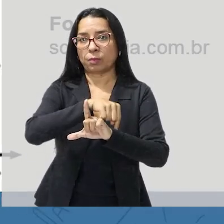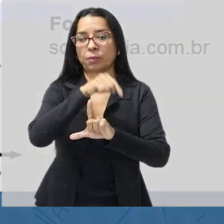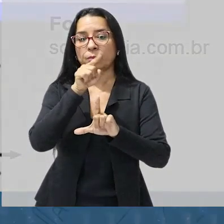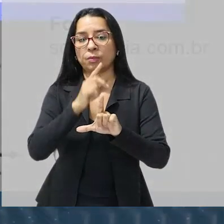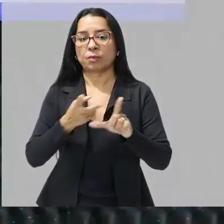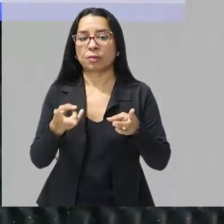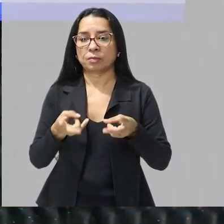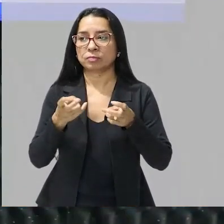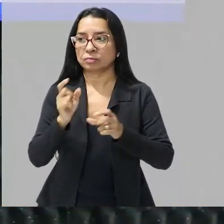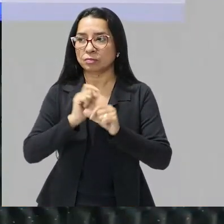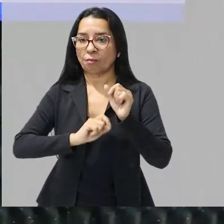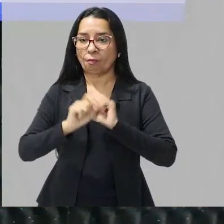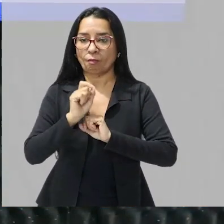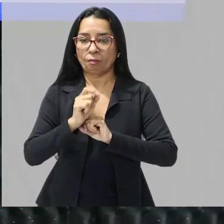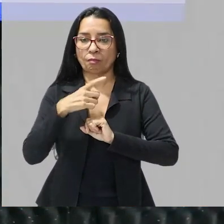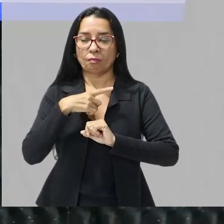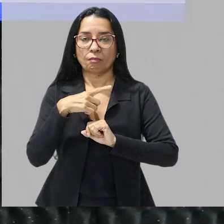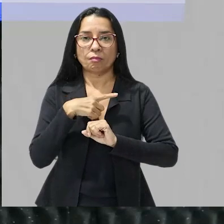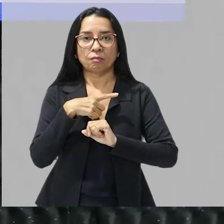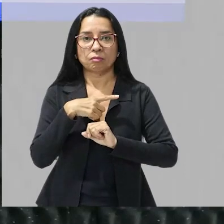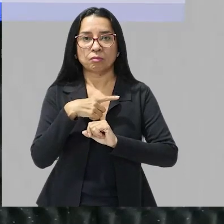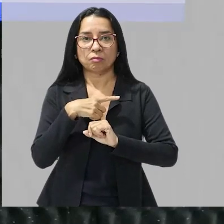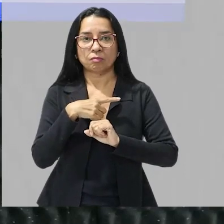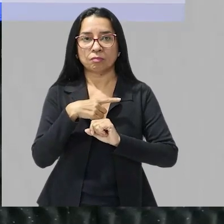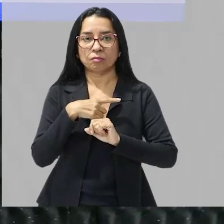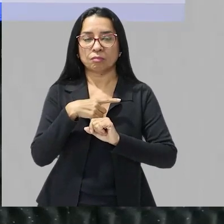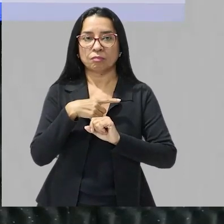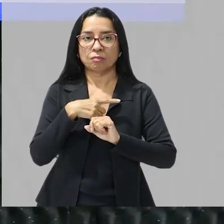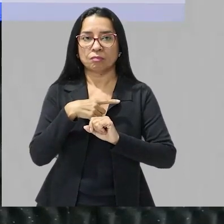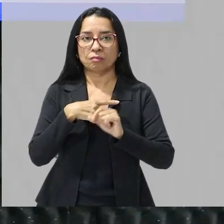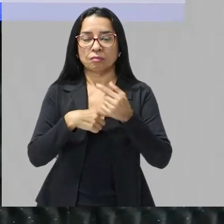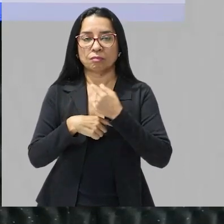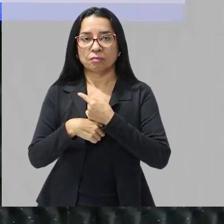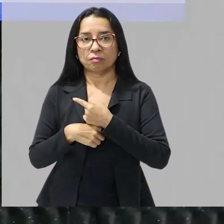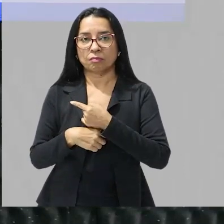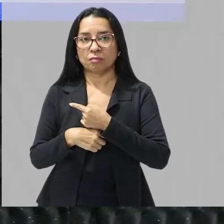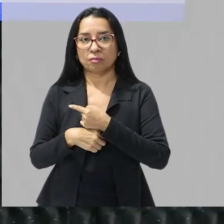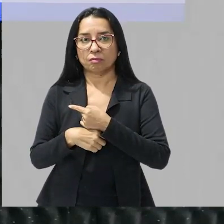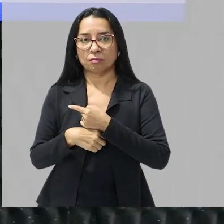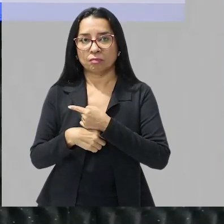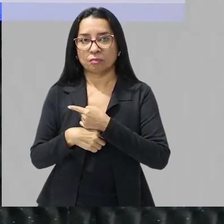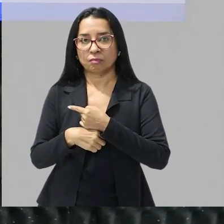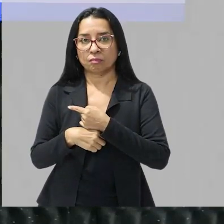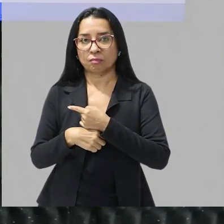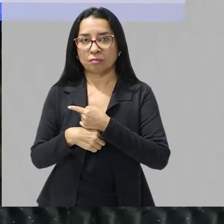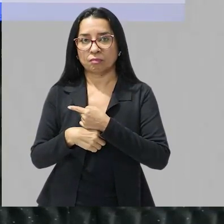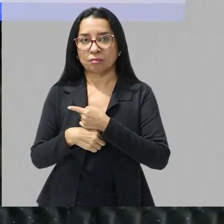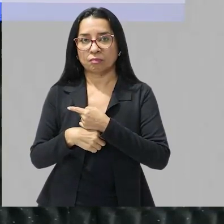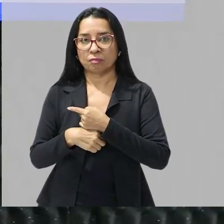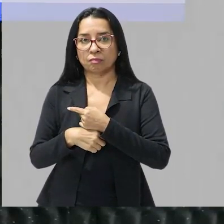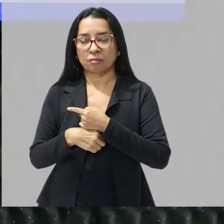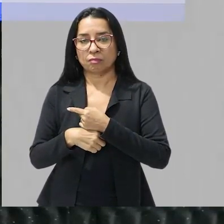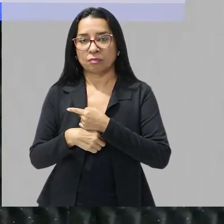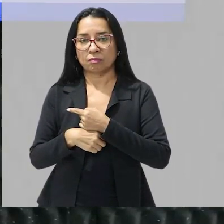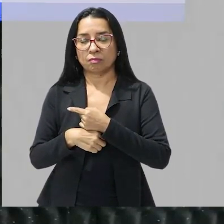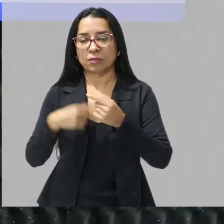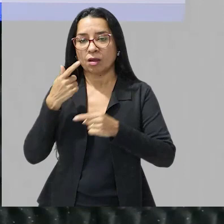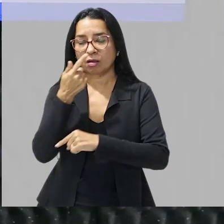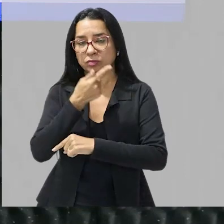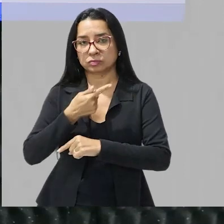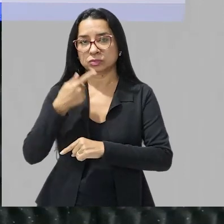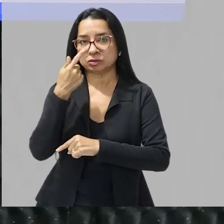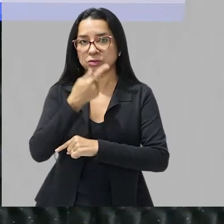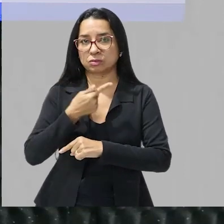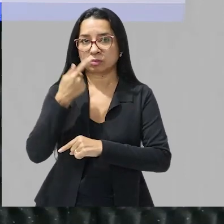aqui observe o seguinte eu tenho os reagentes aqui esses reagentes nesse caso eu tenho a glicose que é essa